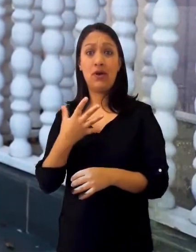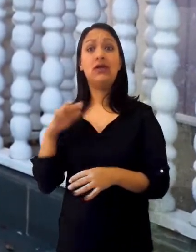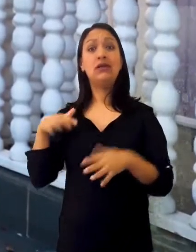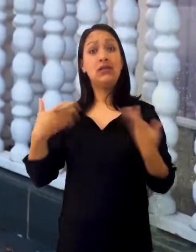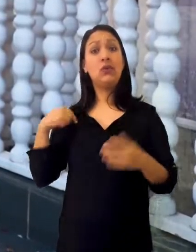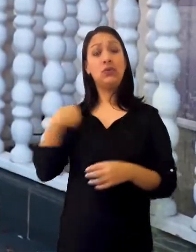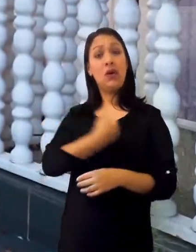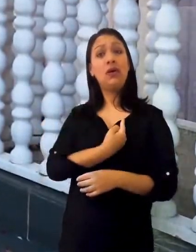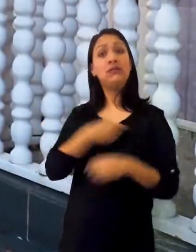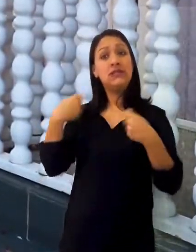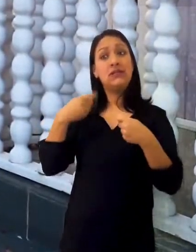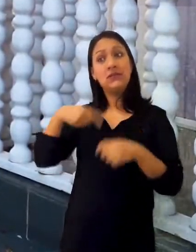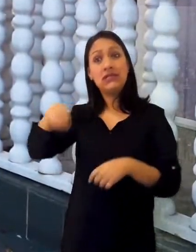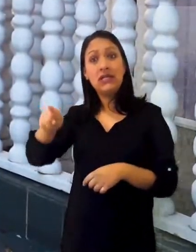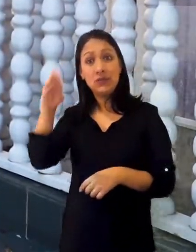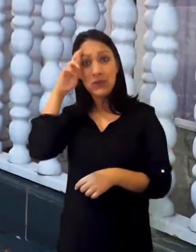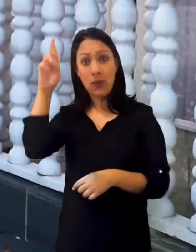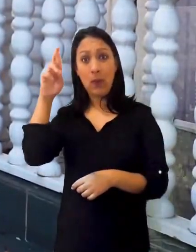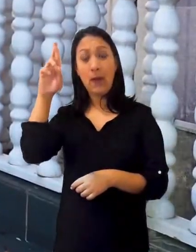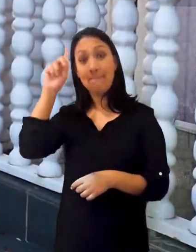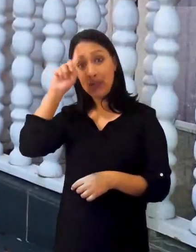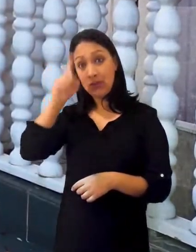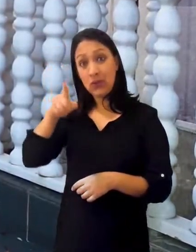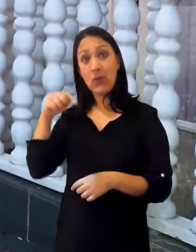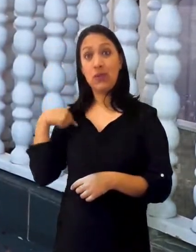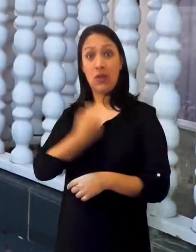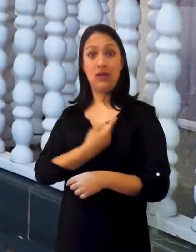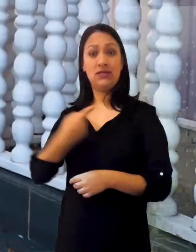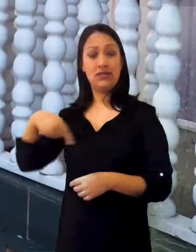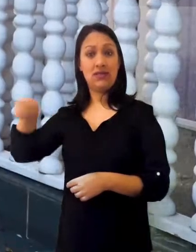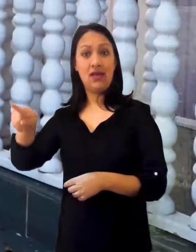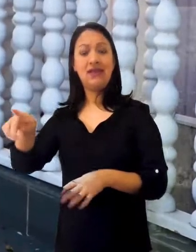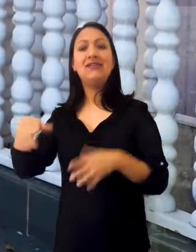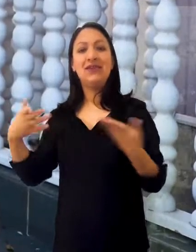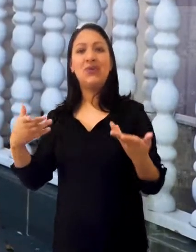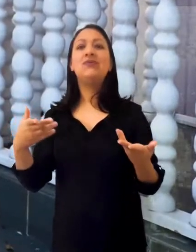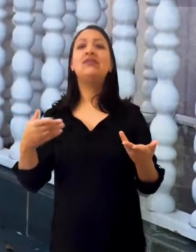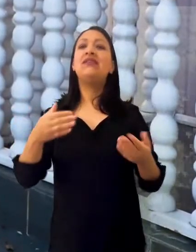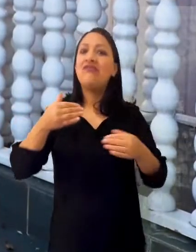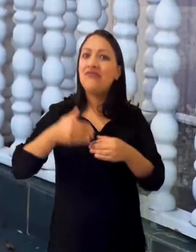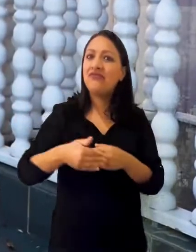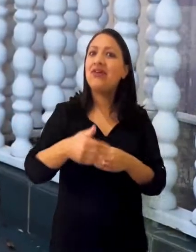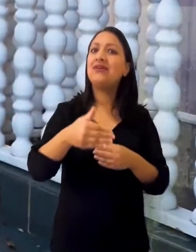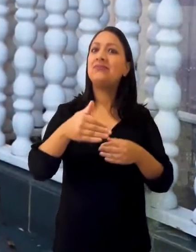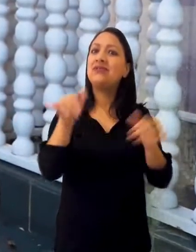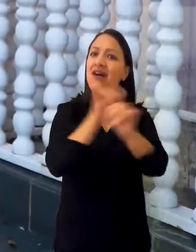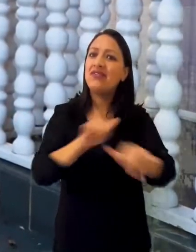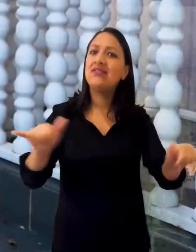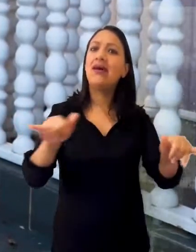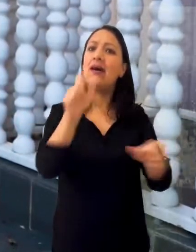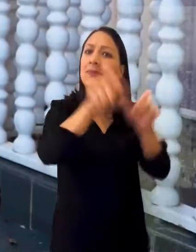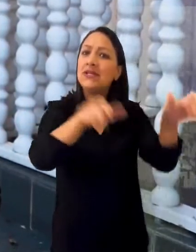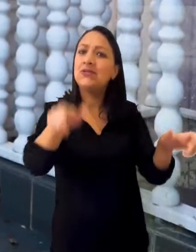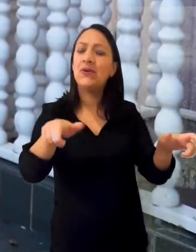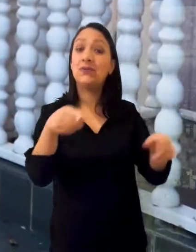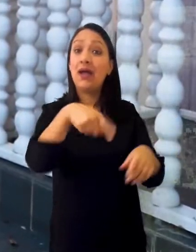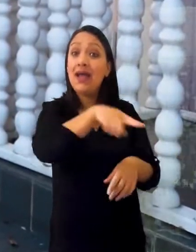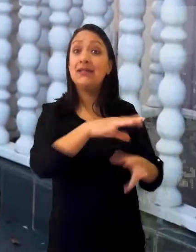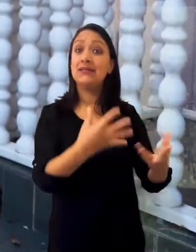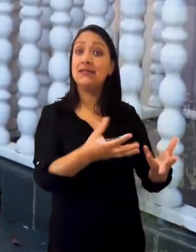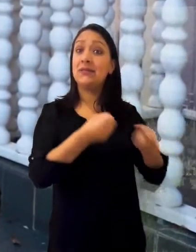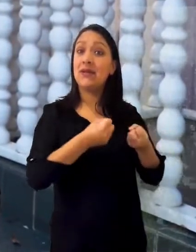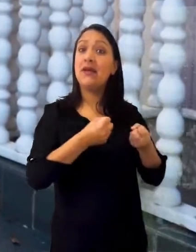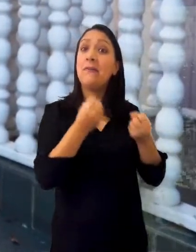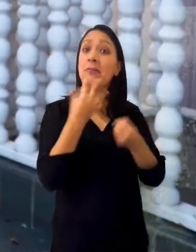Deus ter essa boa notícia, né? O Senhor disse que é para nós irmos a Ele como estivermos, né? Então que a gente venha levar essa